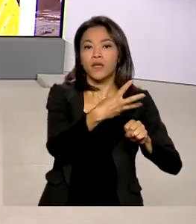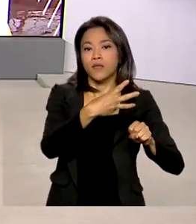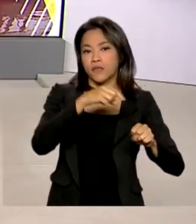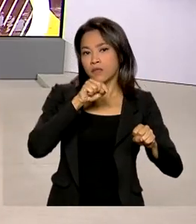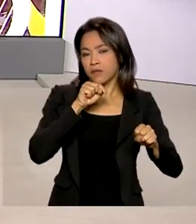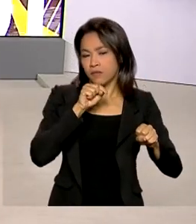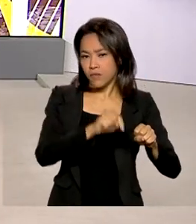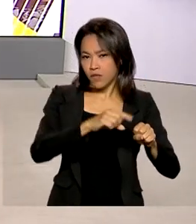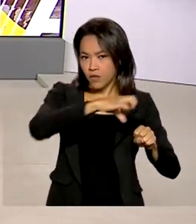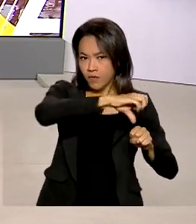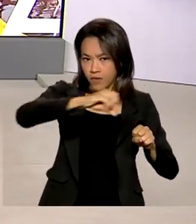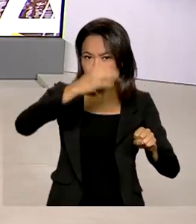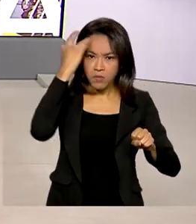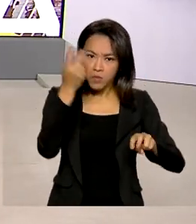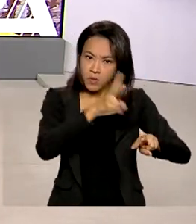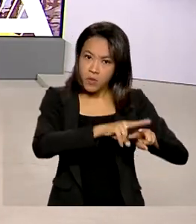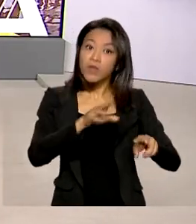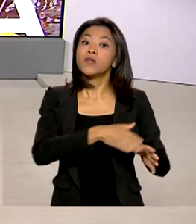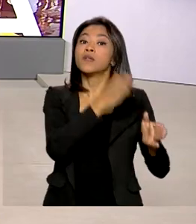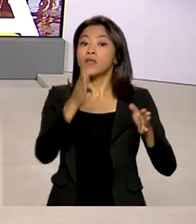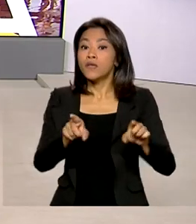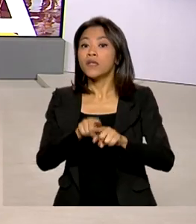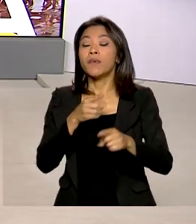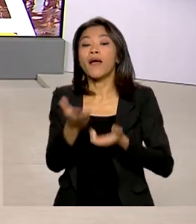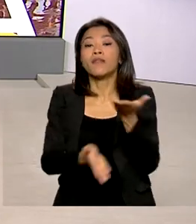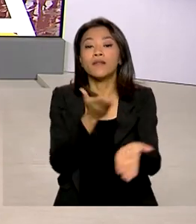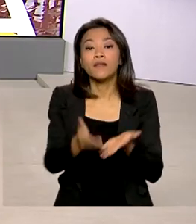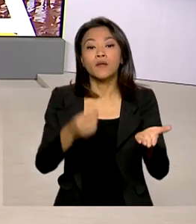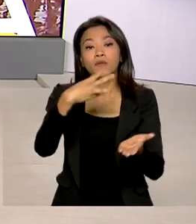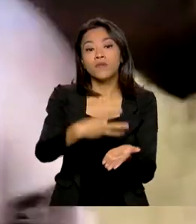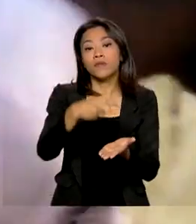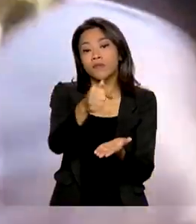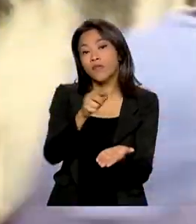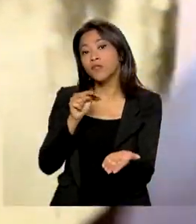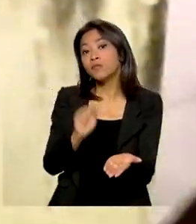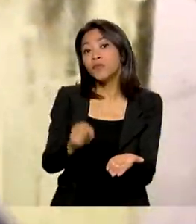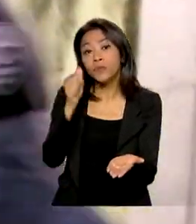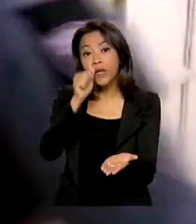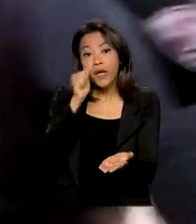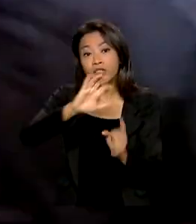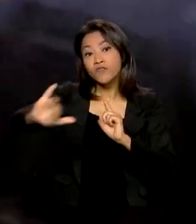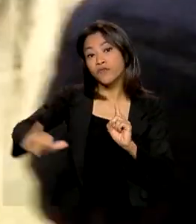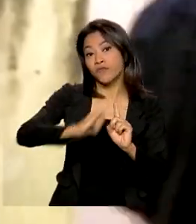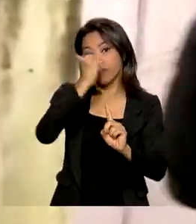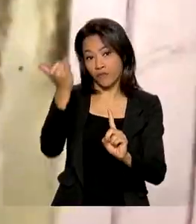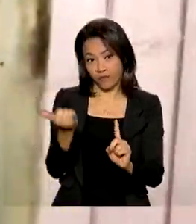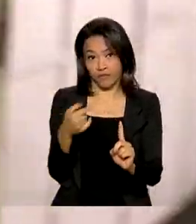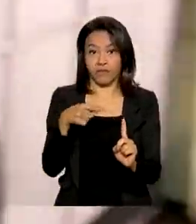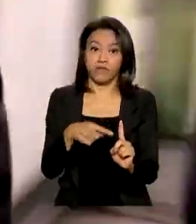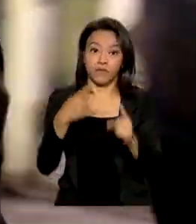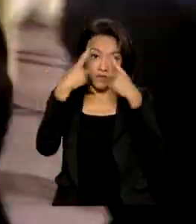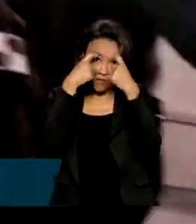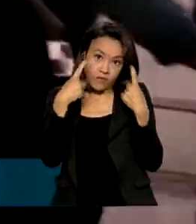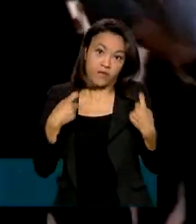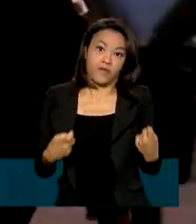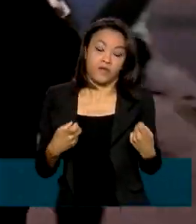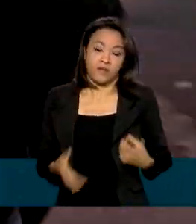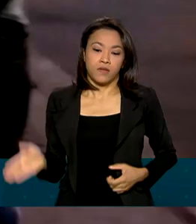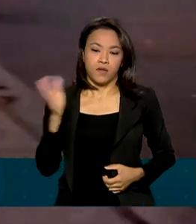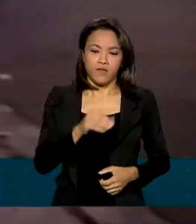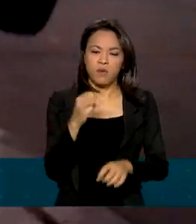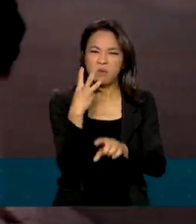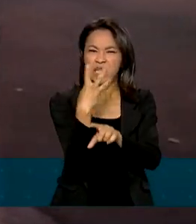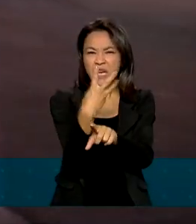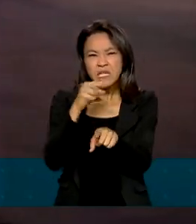também atendeu 37 mil mulheres vítimas de violência. Foram 3.900 agressores